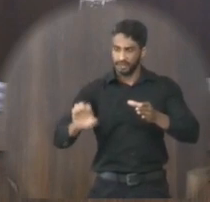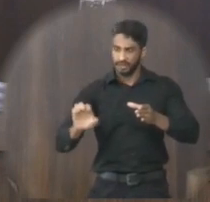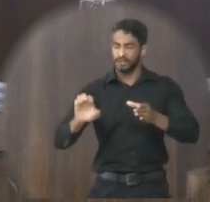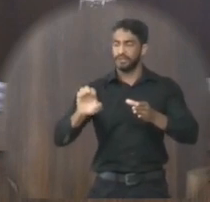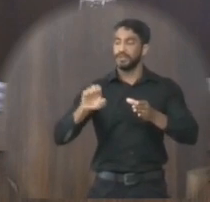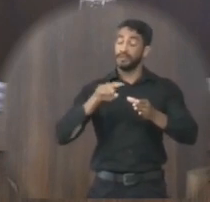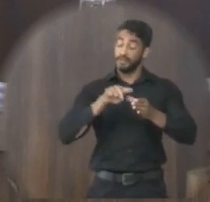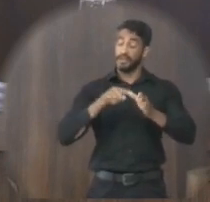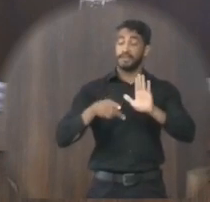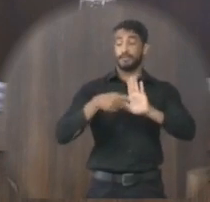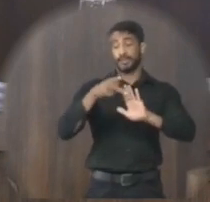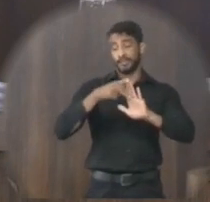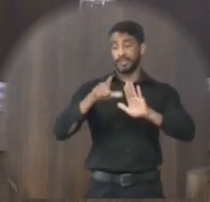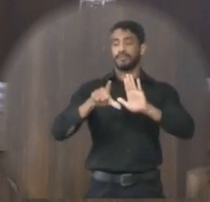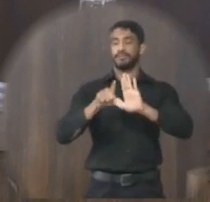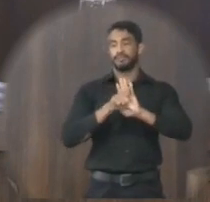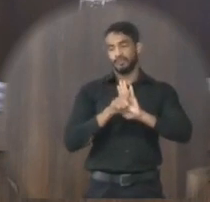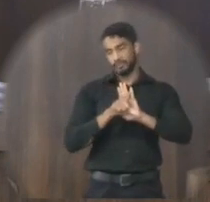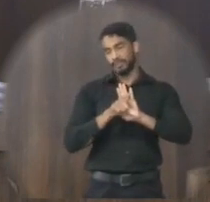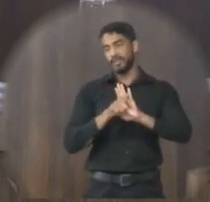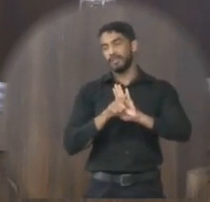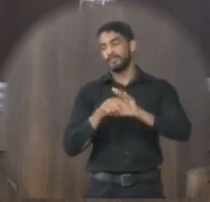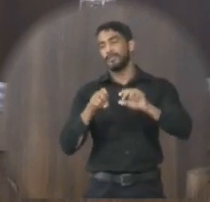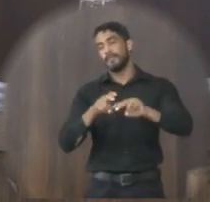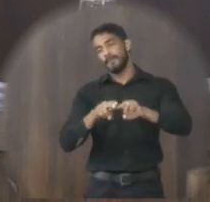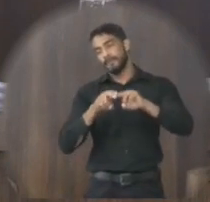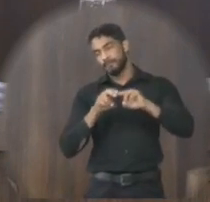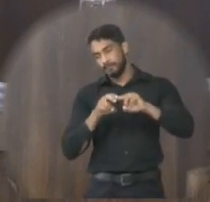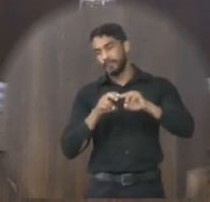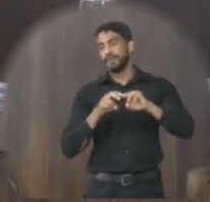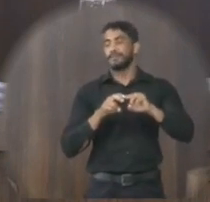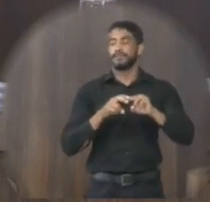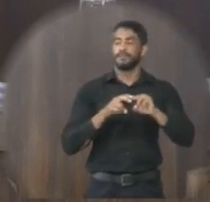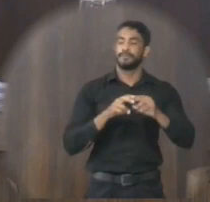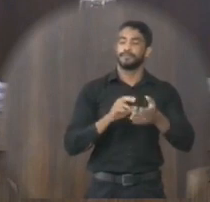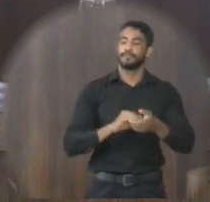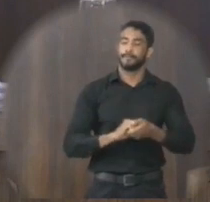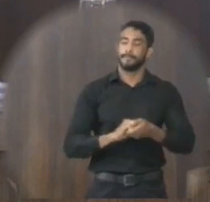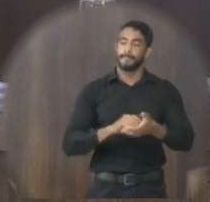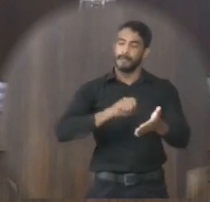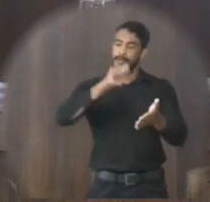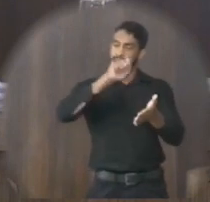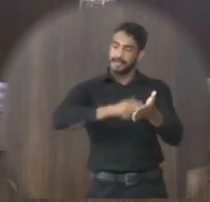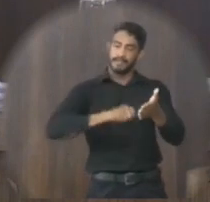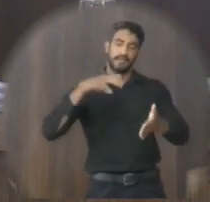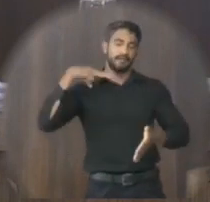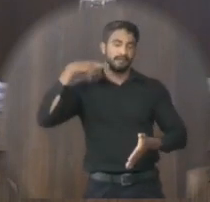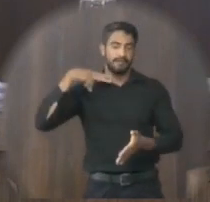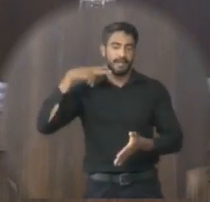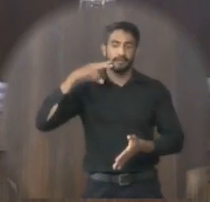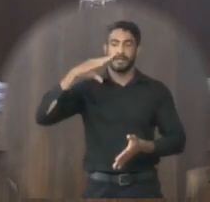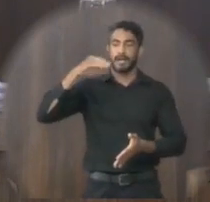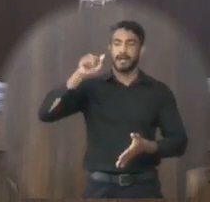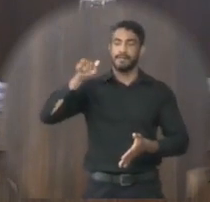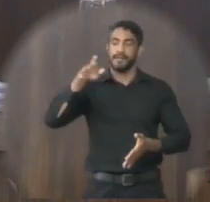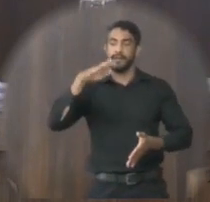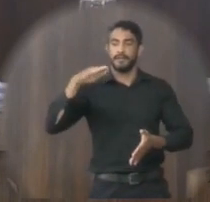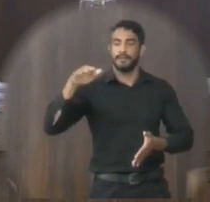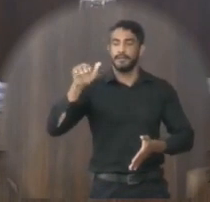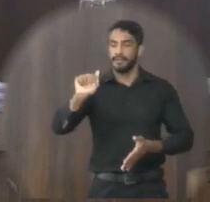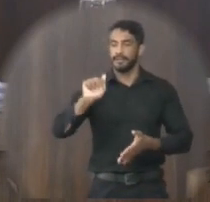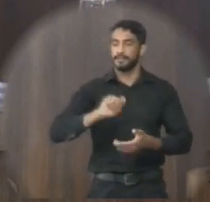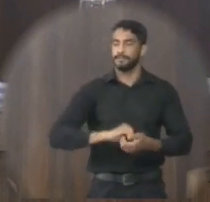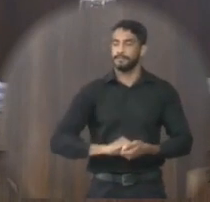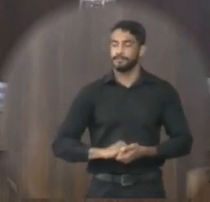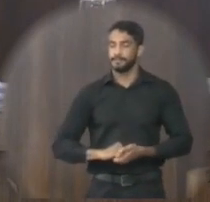projeto de lei Renteiro Votos sinceros de estima E distinta Consideração Vai assinado pela vereadora Carmelina Romana Da Silva Teixeira